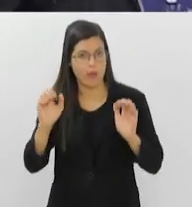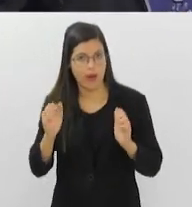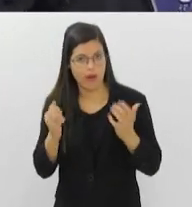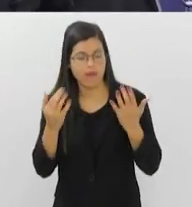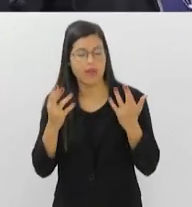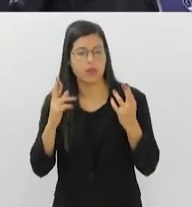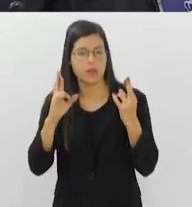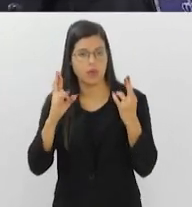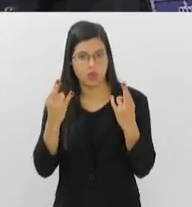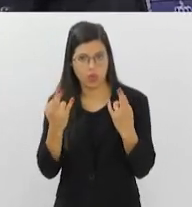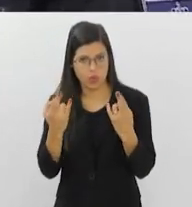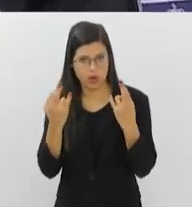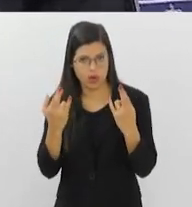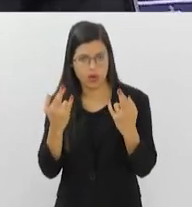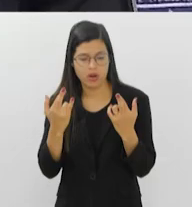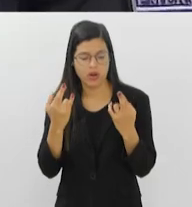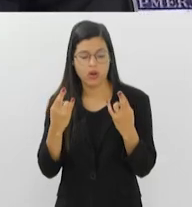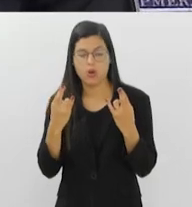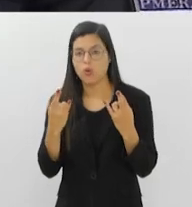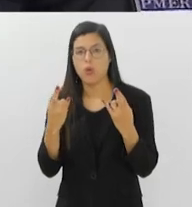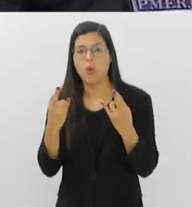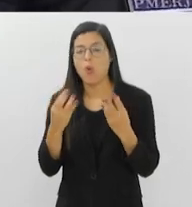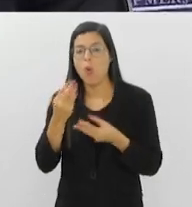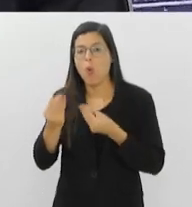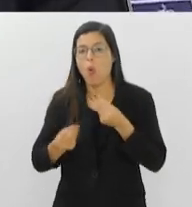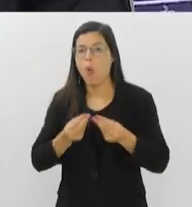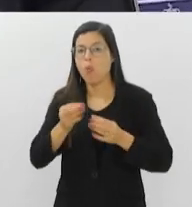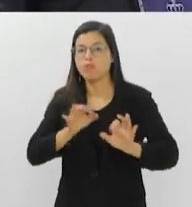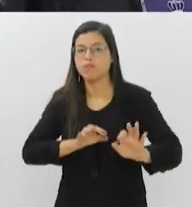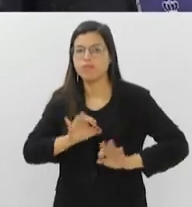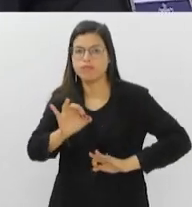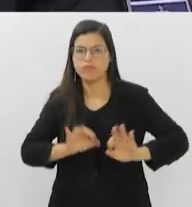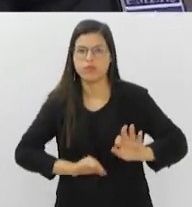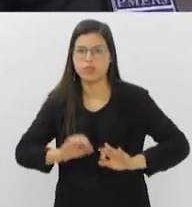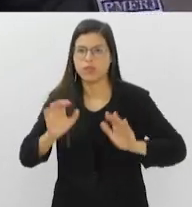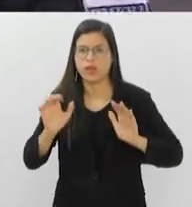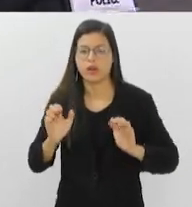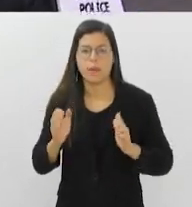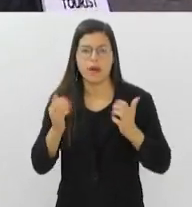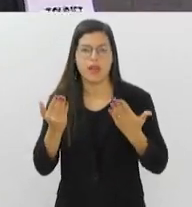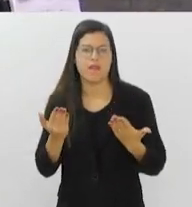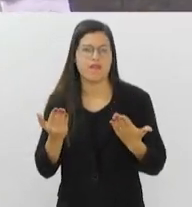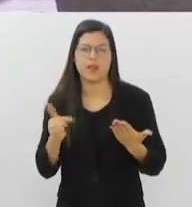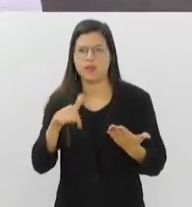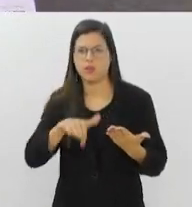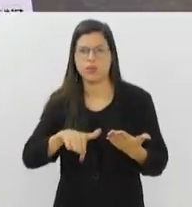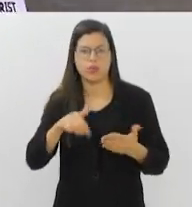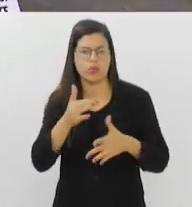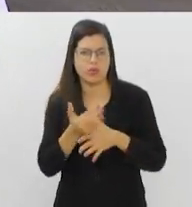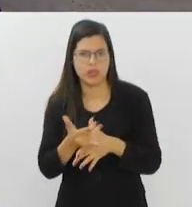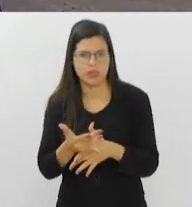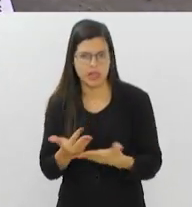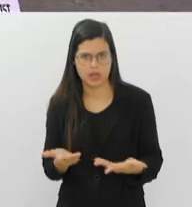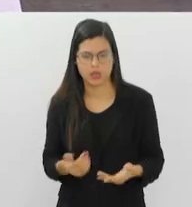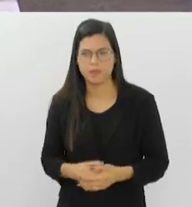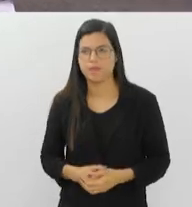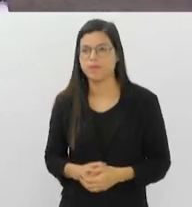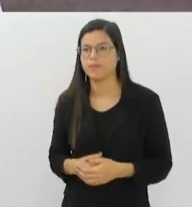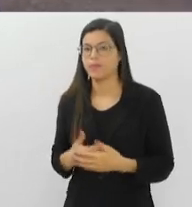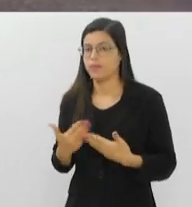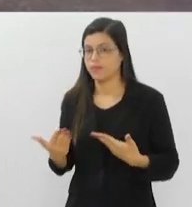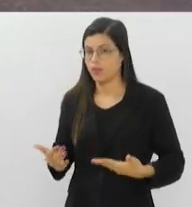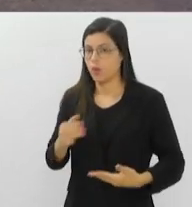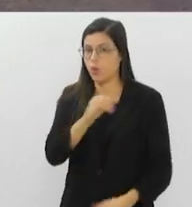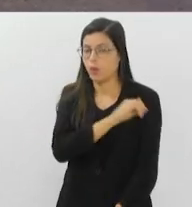realizado aqui na nossa cidade. Como é realizado esse planejamento para grandes eventos que acontecem aqui na nossa cidade? Sim, o Rio de Janeiro tem uma